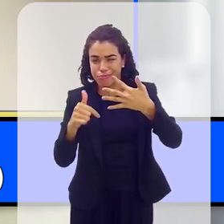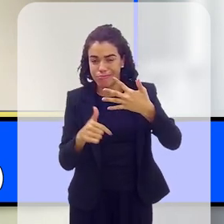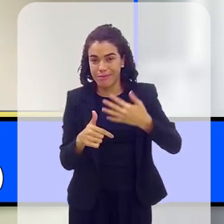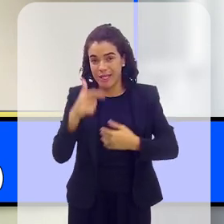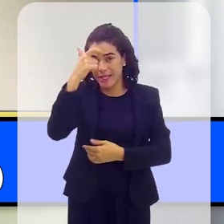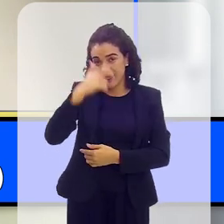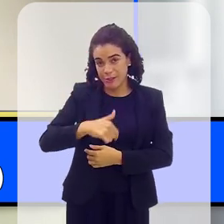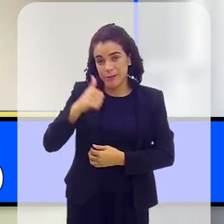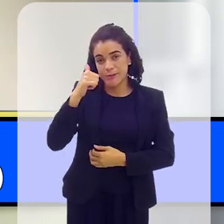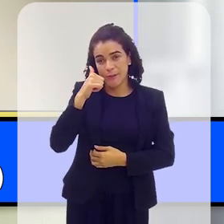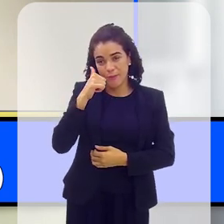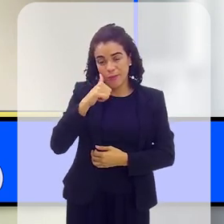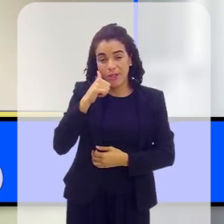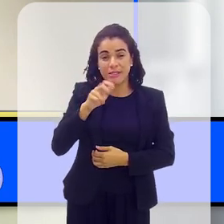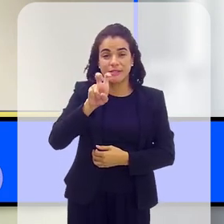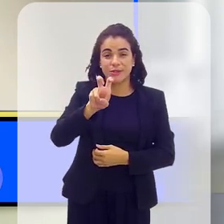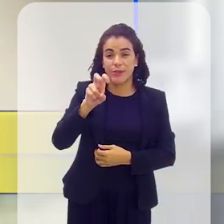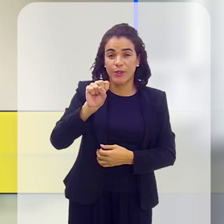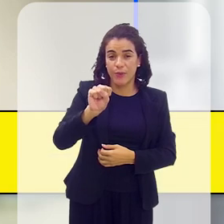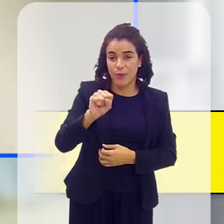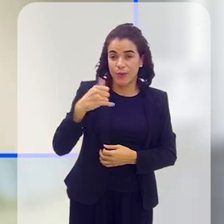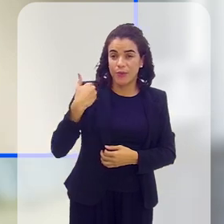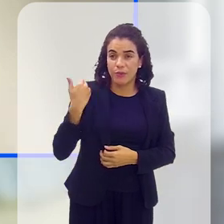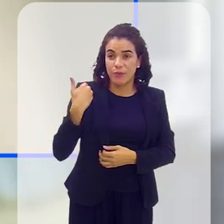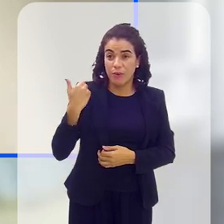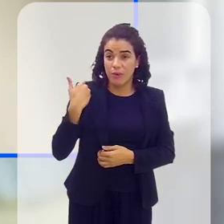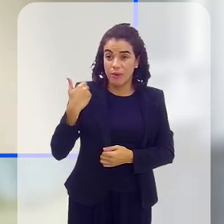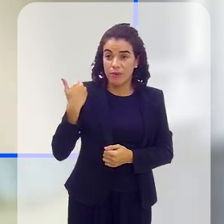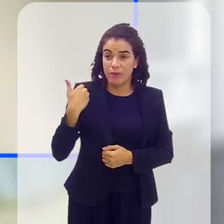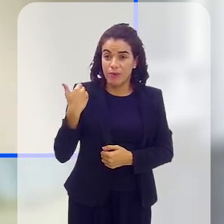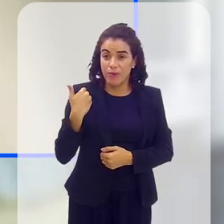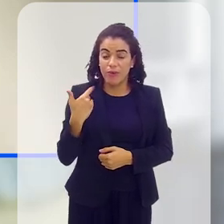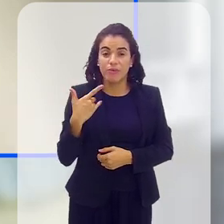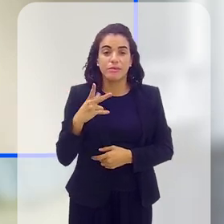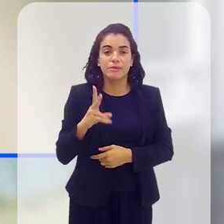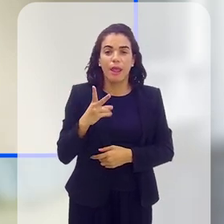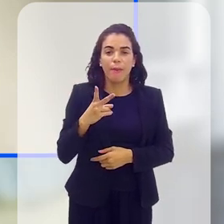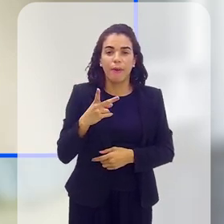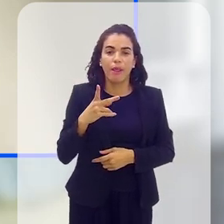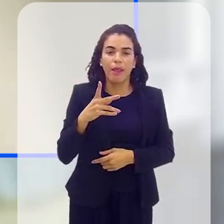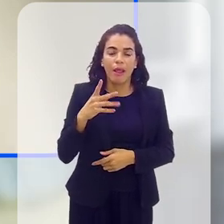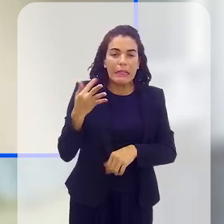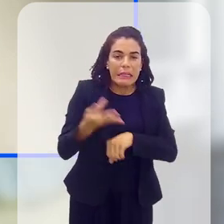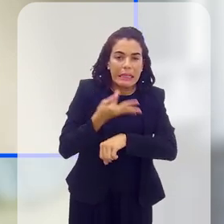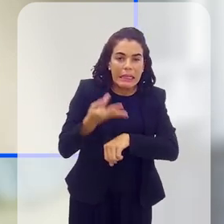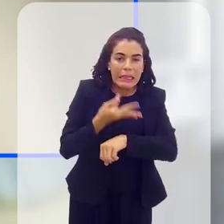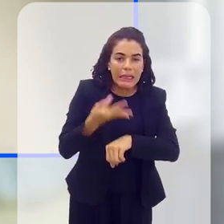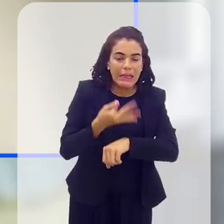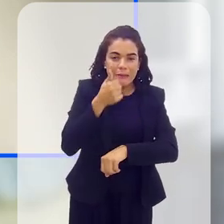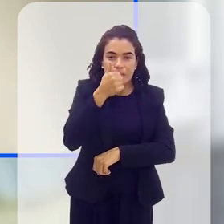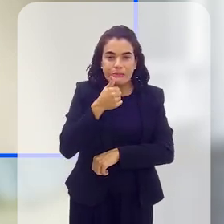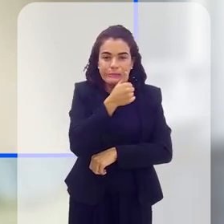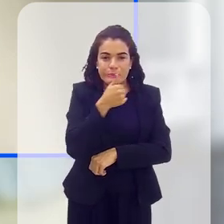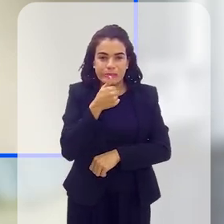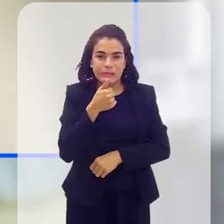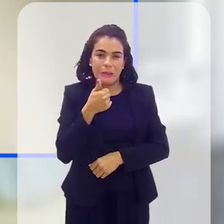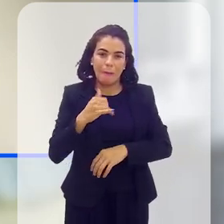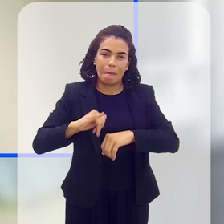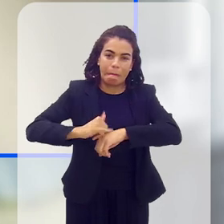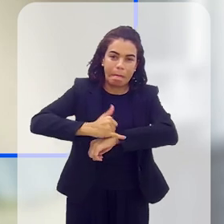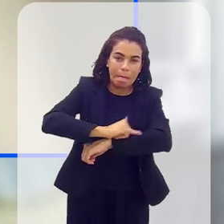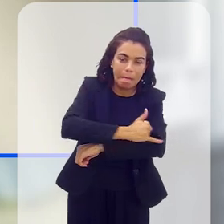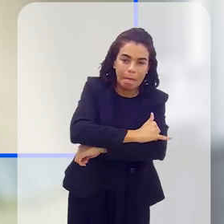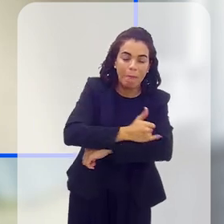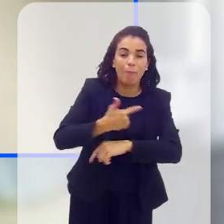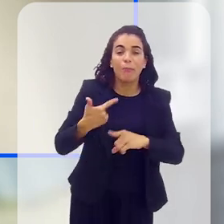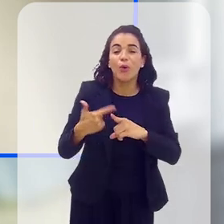Eu sou mulher, né, como eu já falei, de 58 anos, que vive brigando contra a balança, não posso ter sobrepeso,